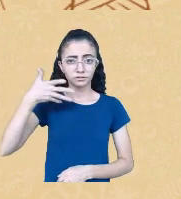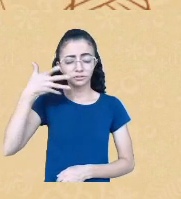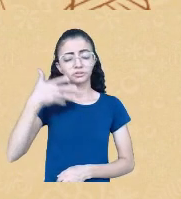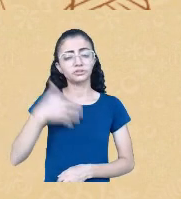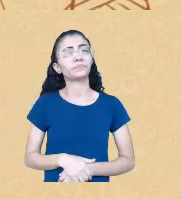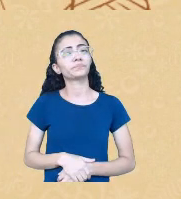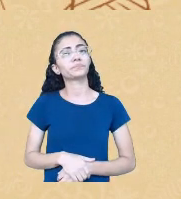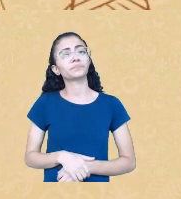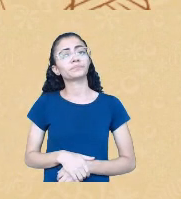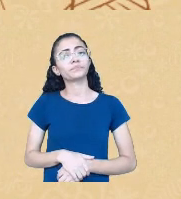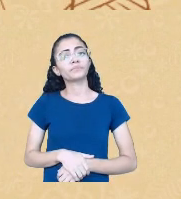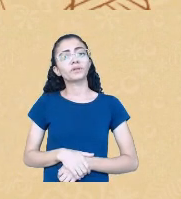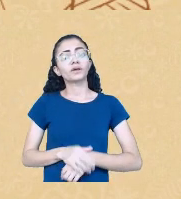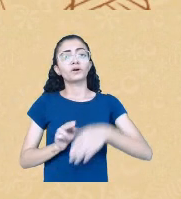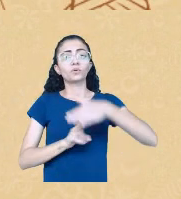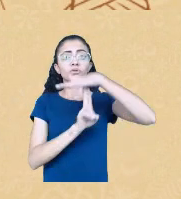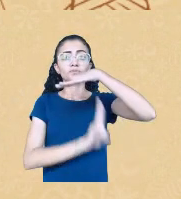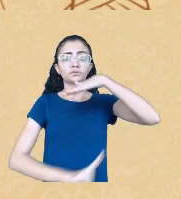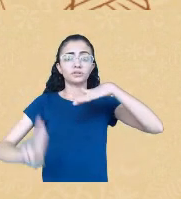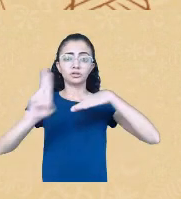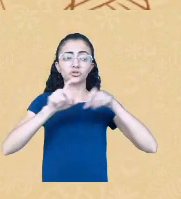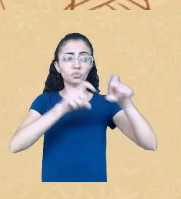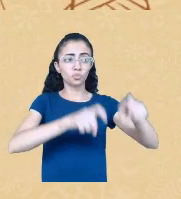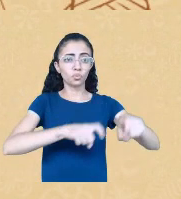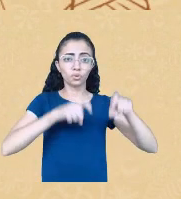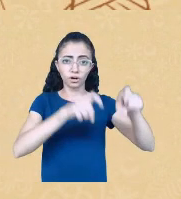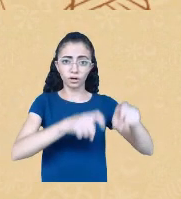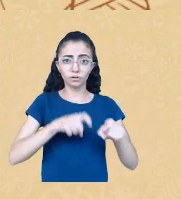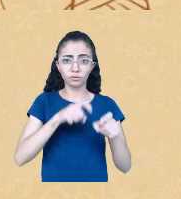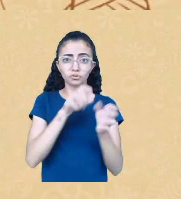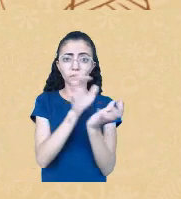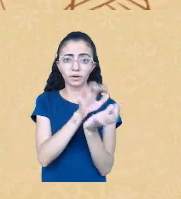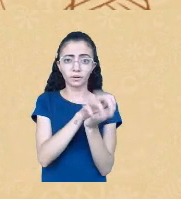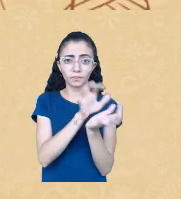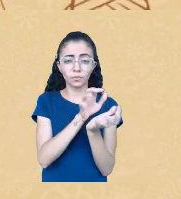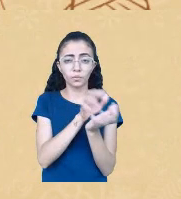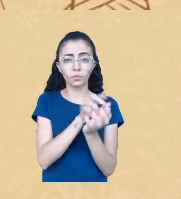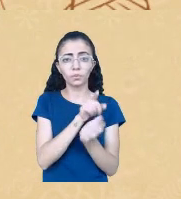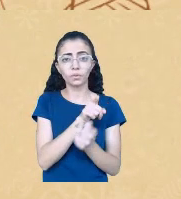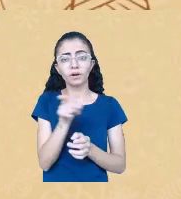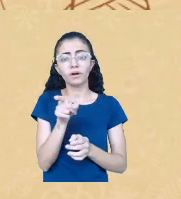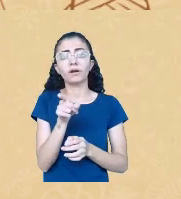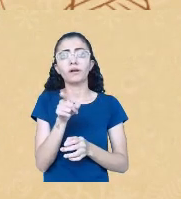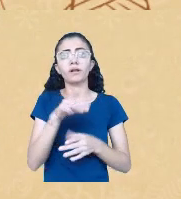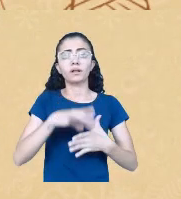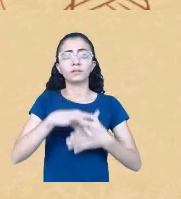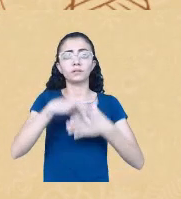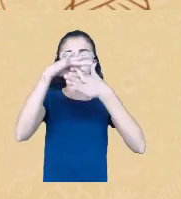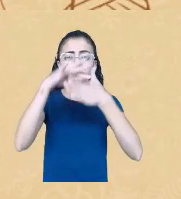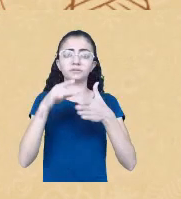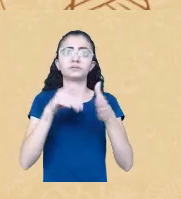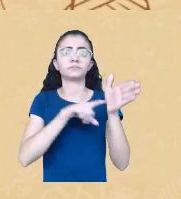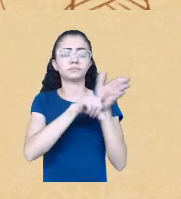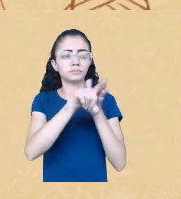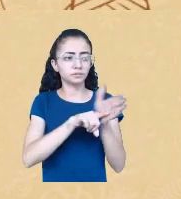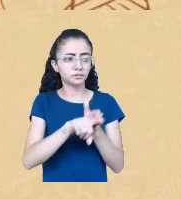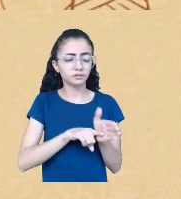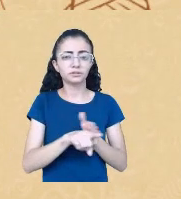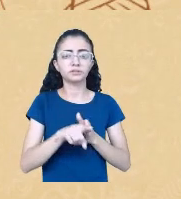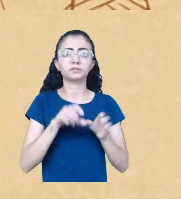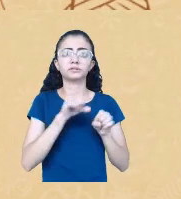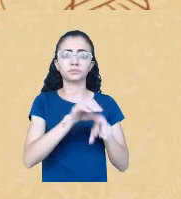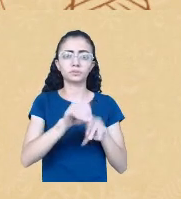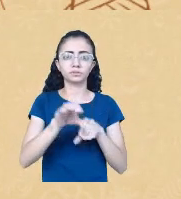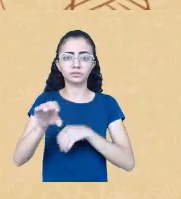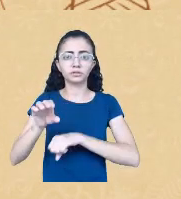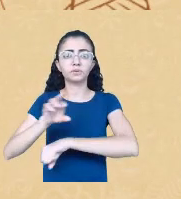Pernambuco, é líder de grupos de estúdios e pesquisa em educação, raça, gênero e sexualidade,